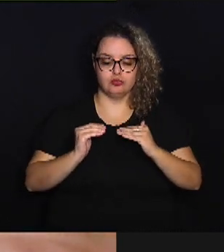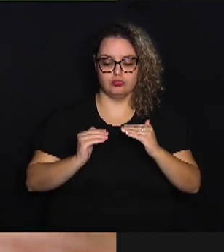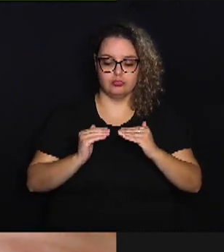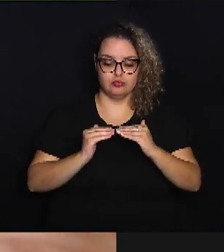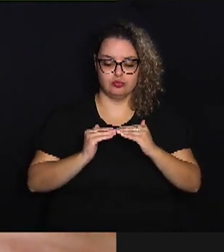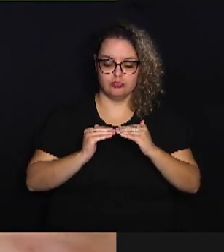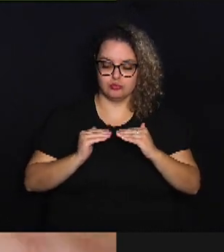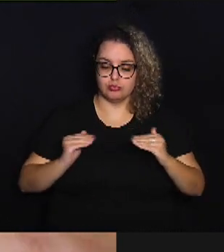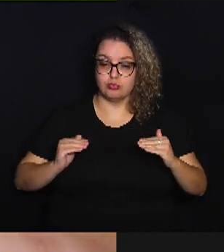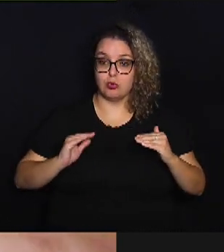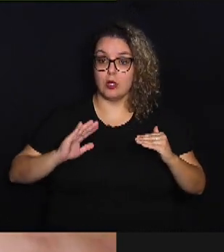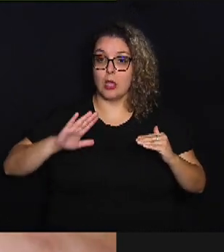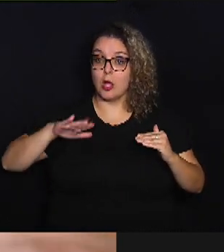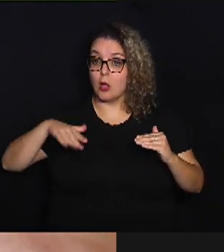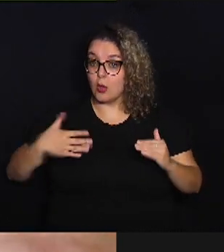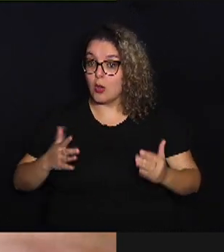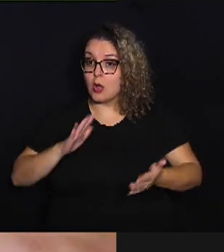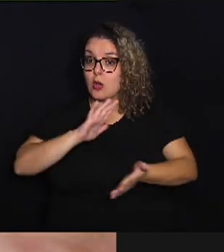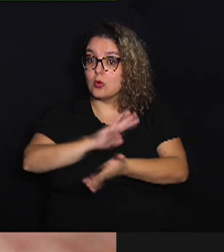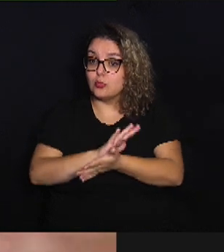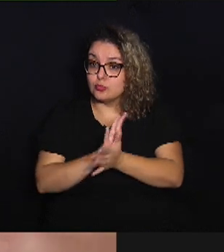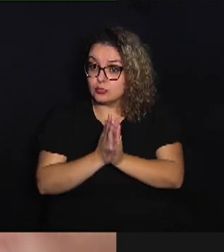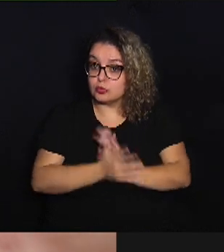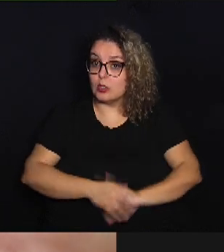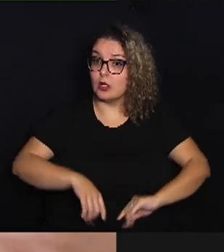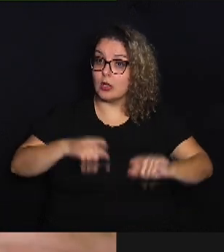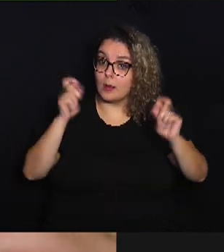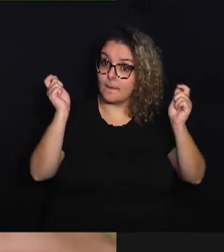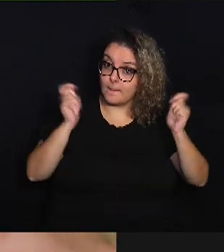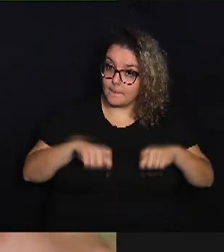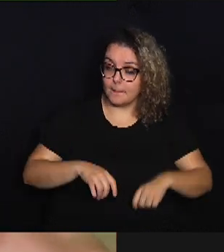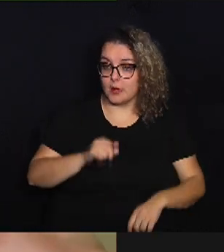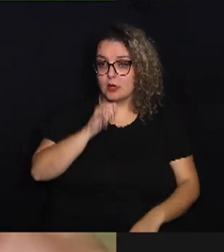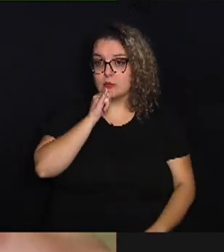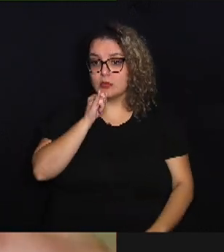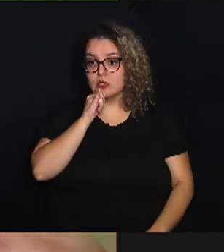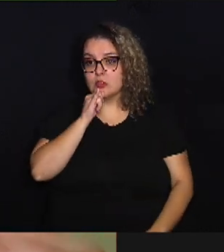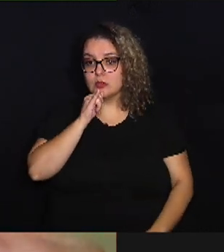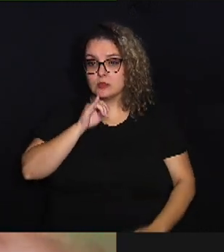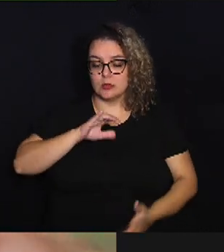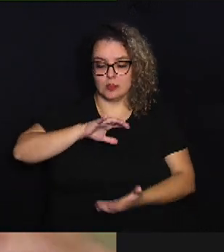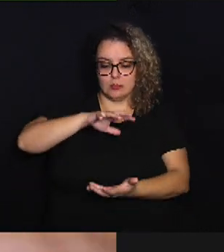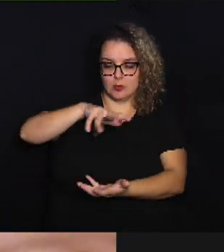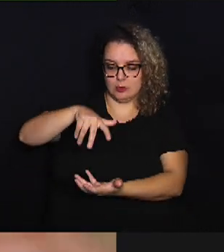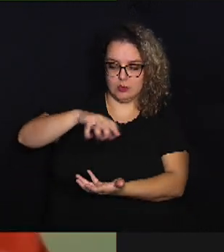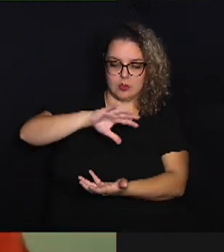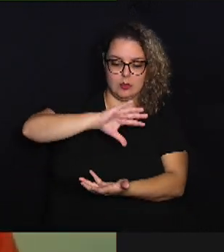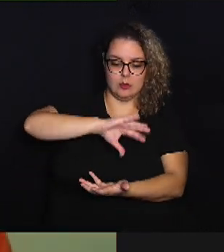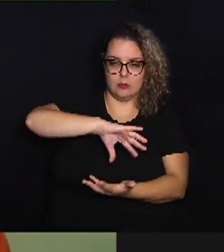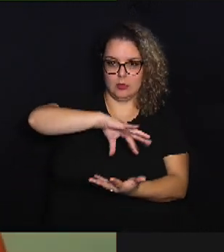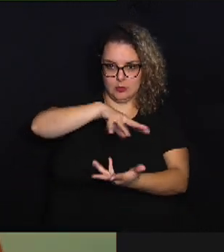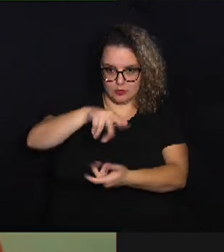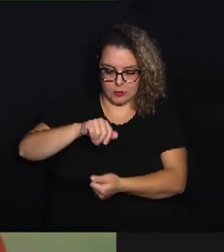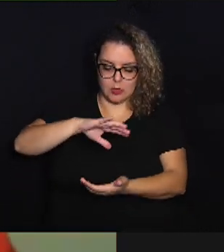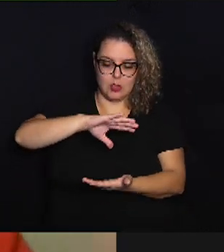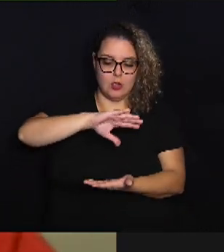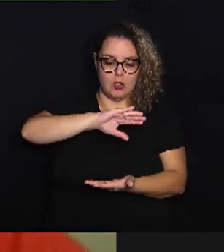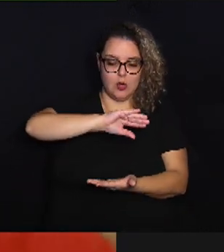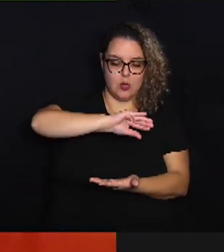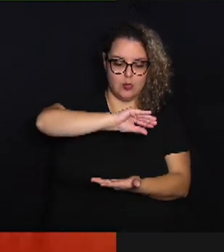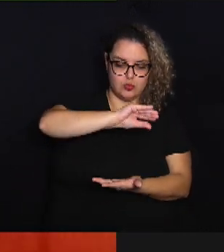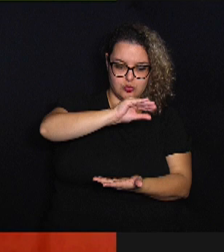destrói as possibilidades por exemplo, da camada de ozônio, como nós estamos colocando, e